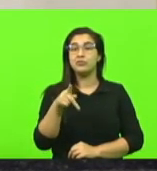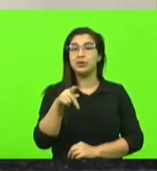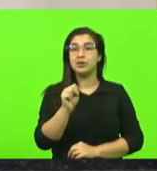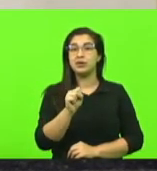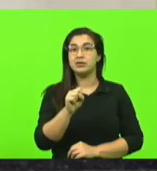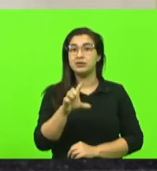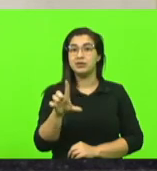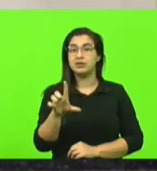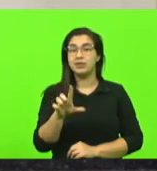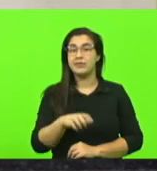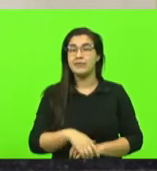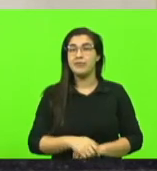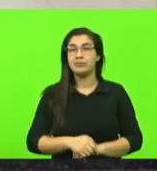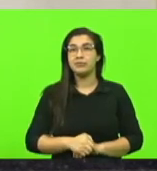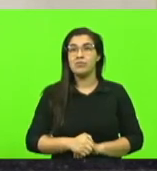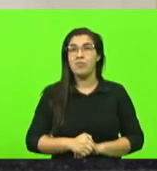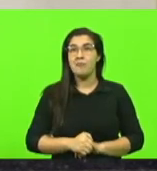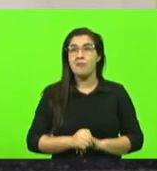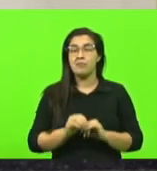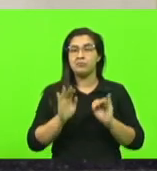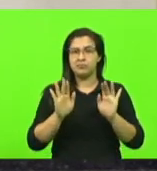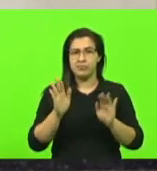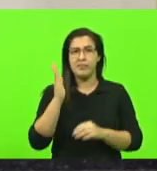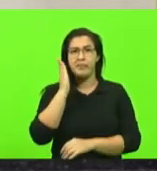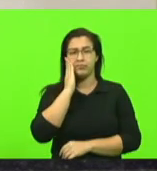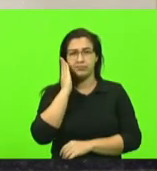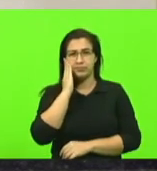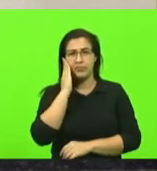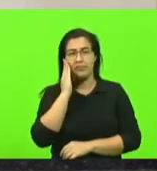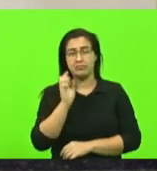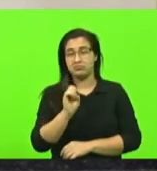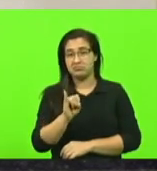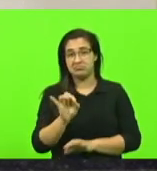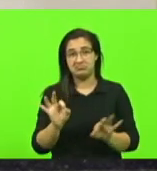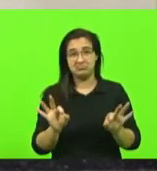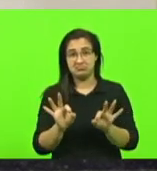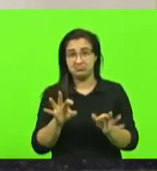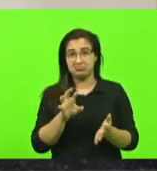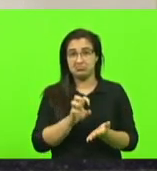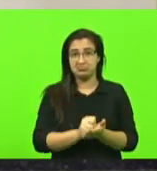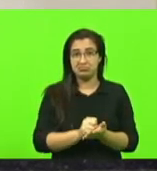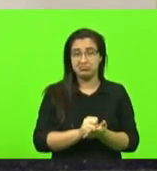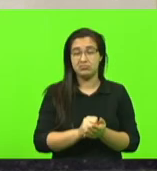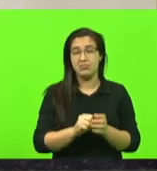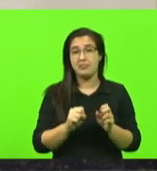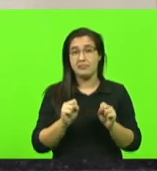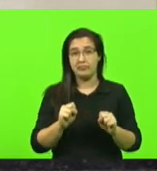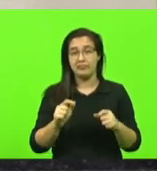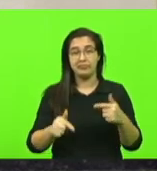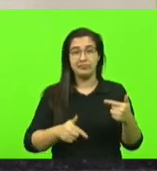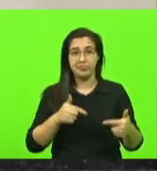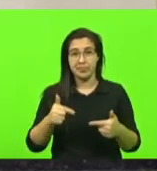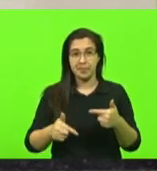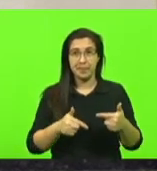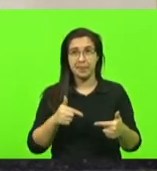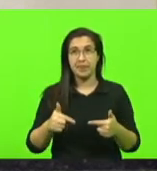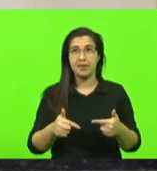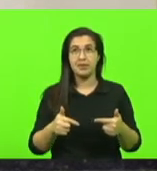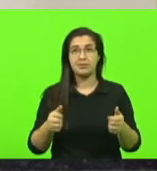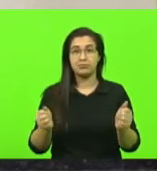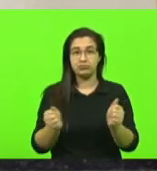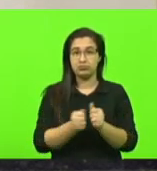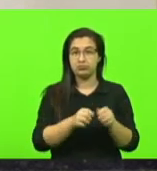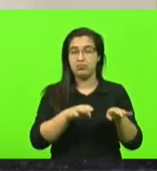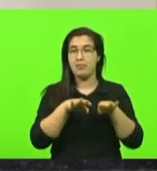mas mas eu sei se não tiver nenhum colega do PSL nós trabalhamos aí numa harmonia